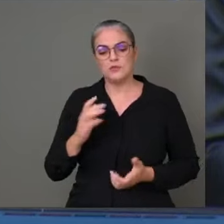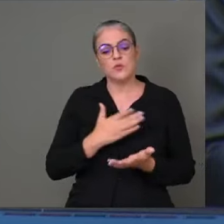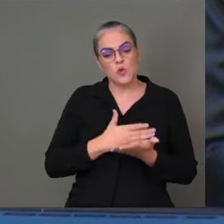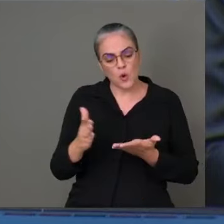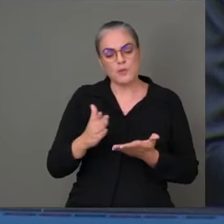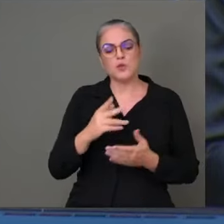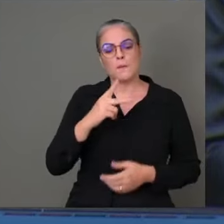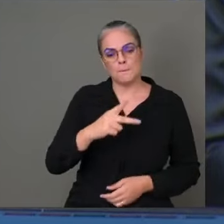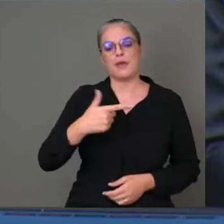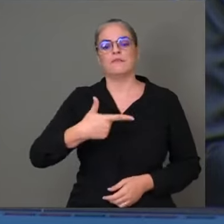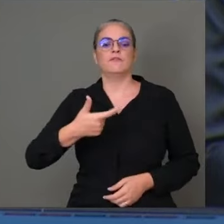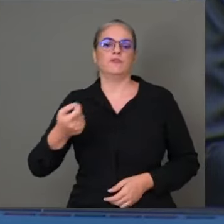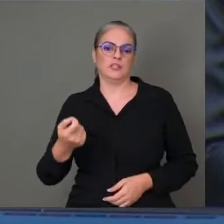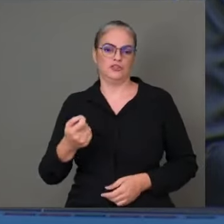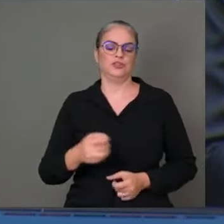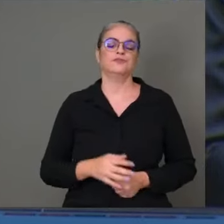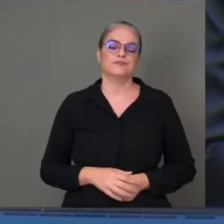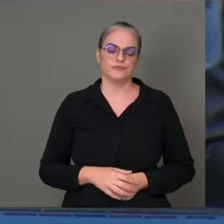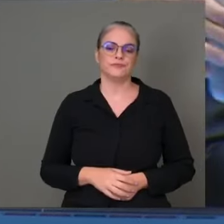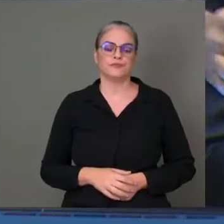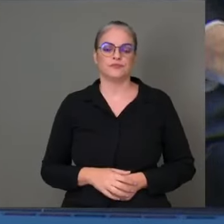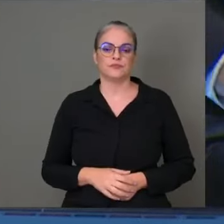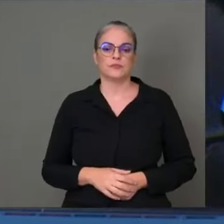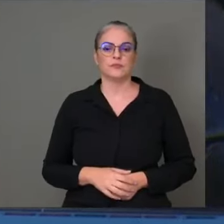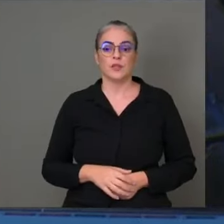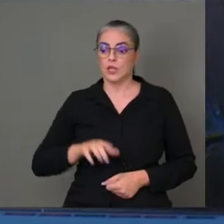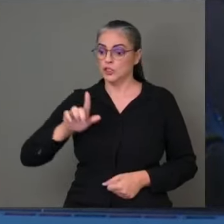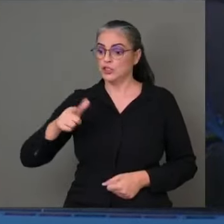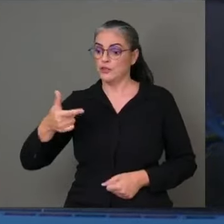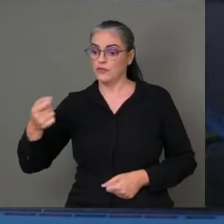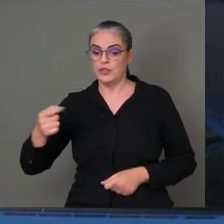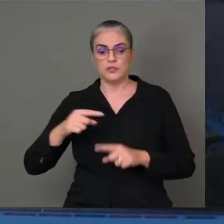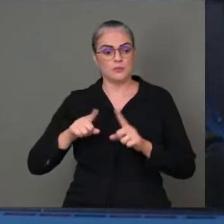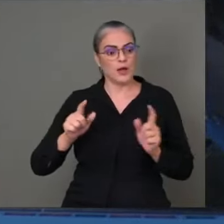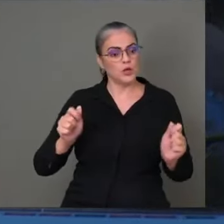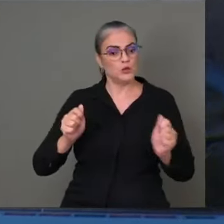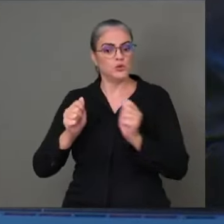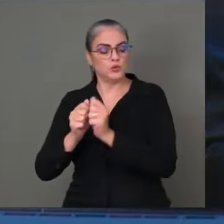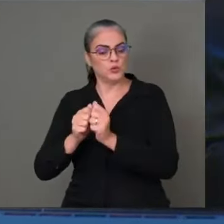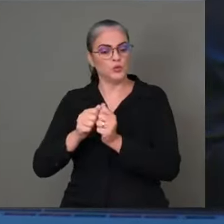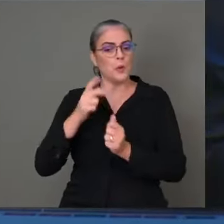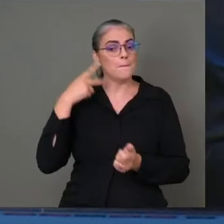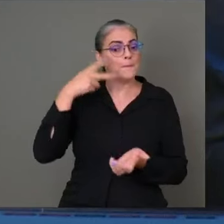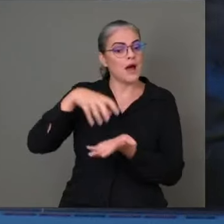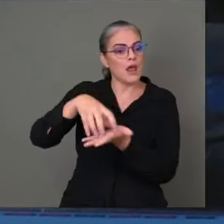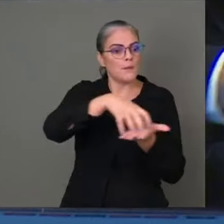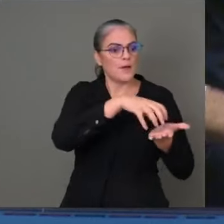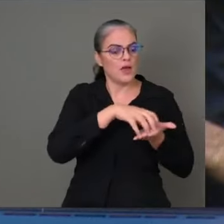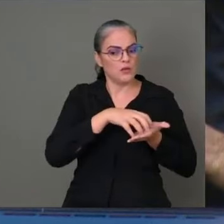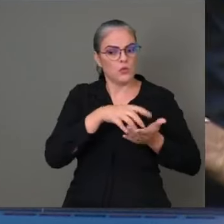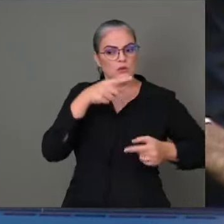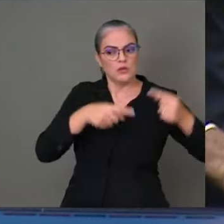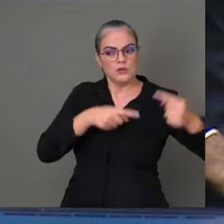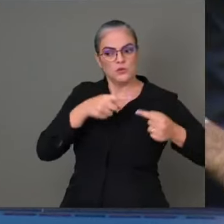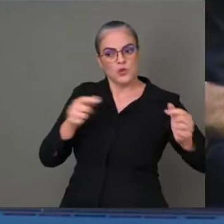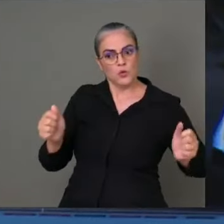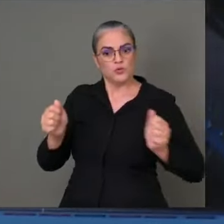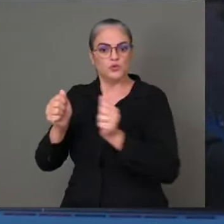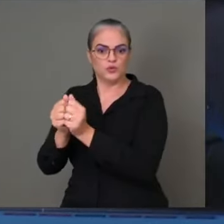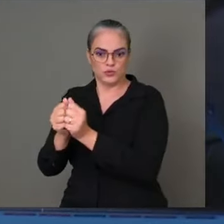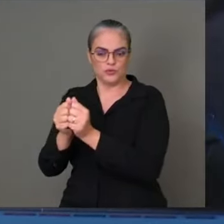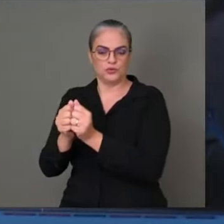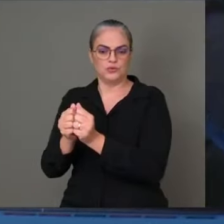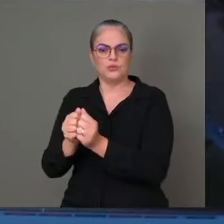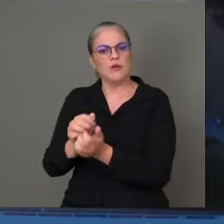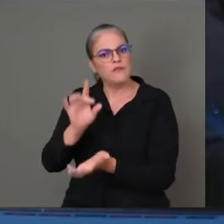A decisão de incorporar os parlamentos nacionais nas discussões do G20 foi